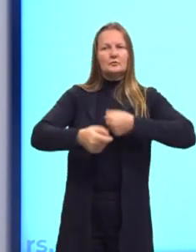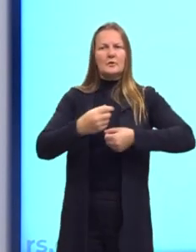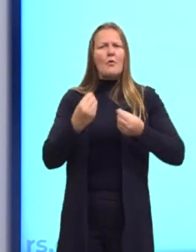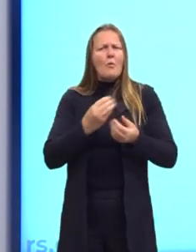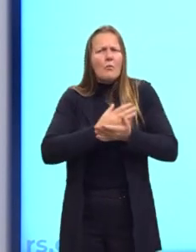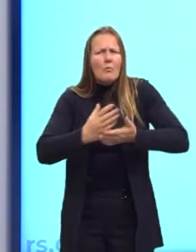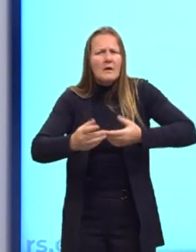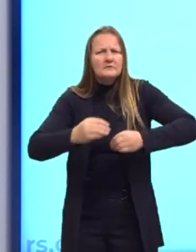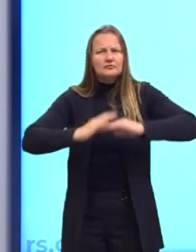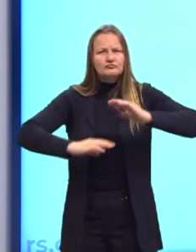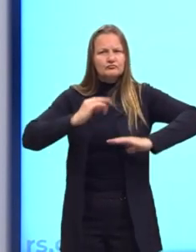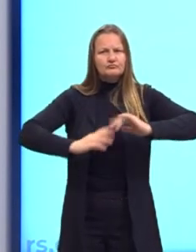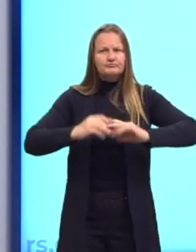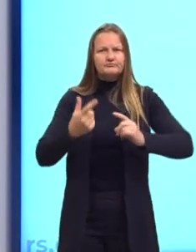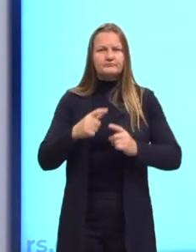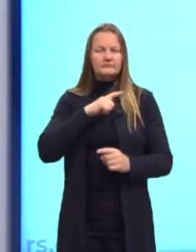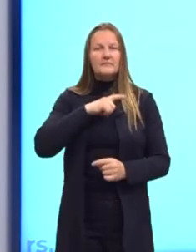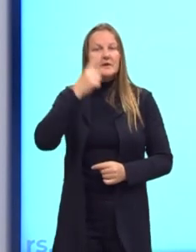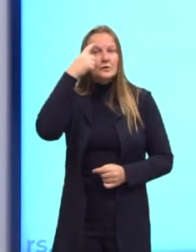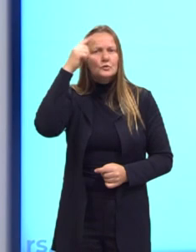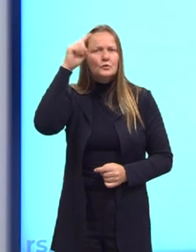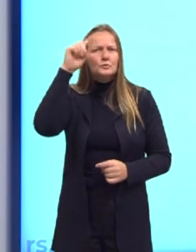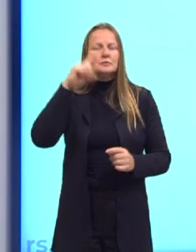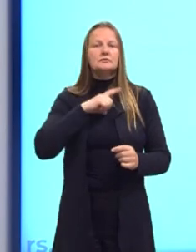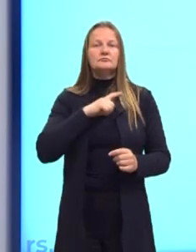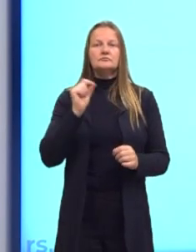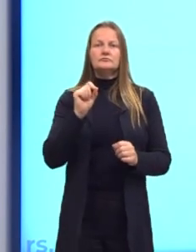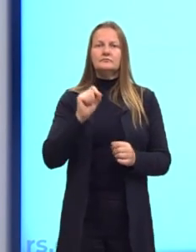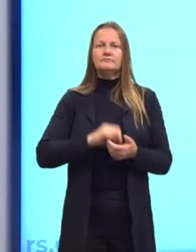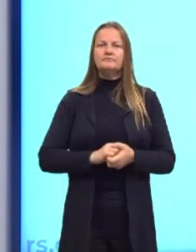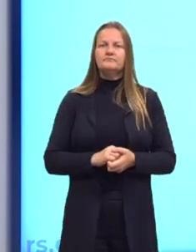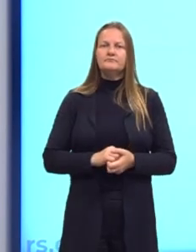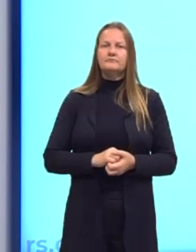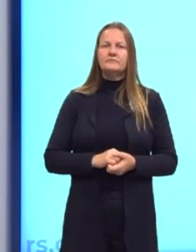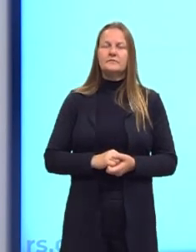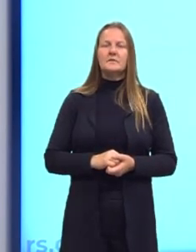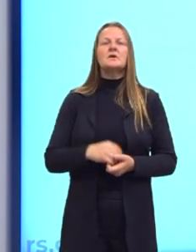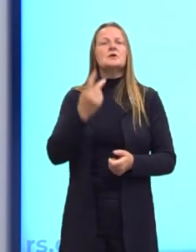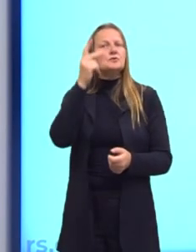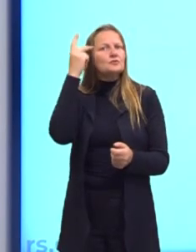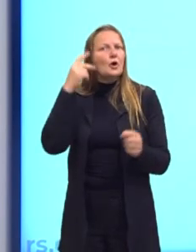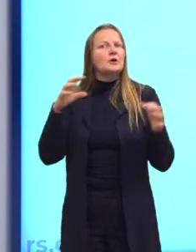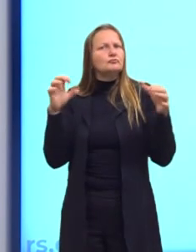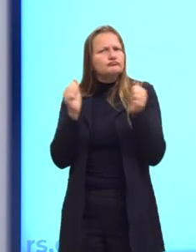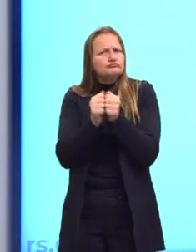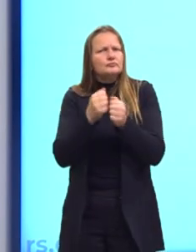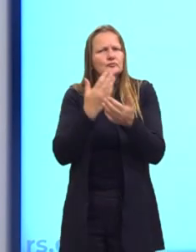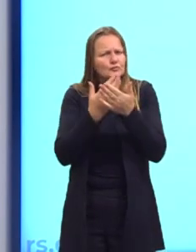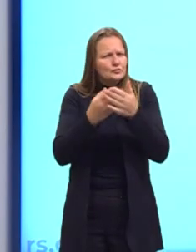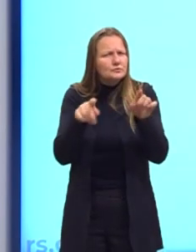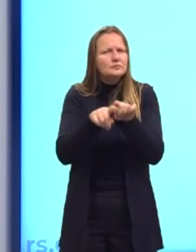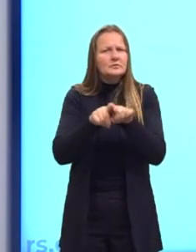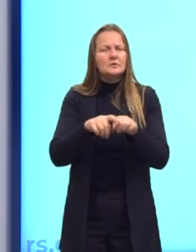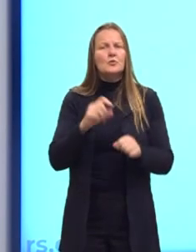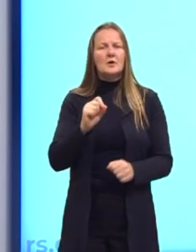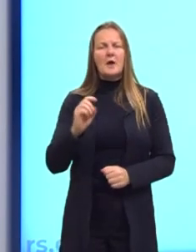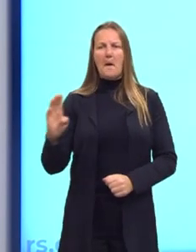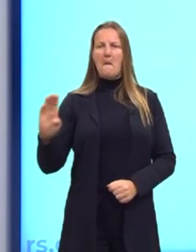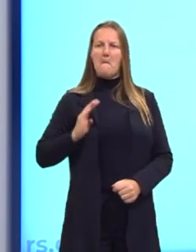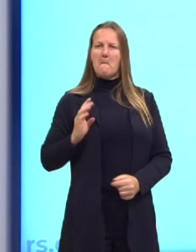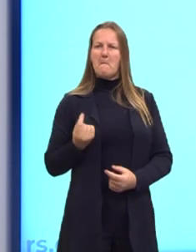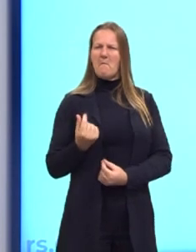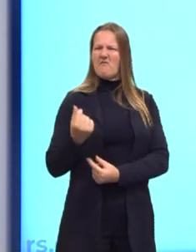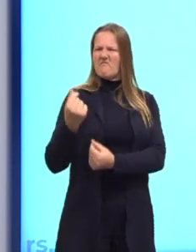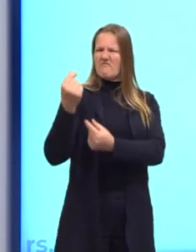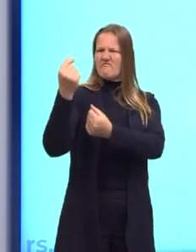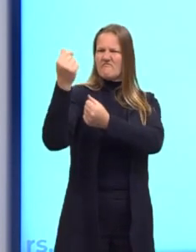materializar? Que são as ideias, lembram, nós já vimos isso também, vocês veem isso em história, são as ideias dos burgueses. A